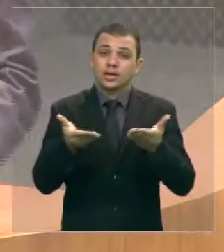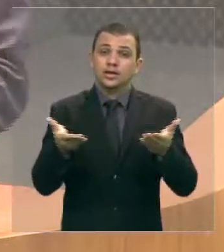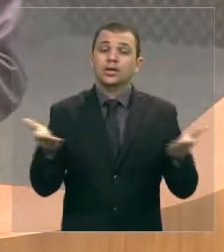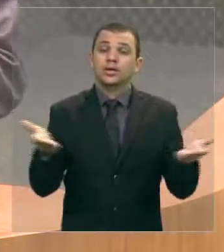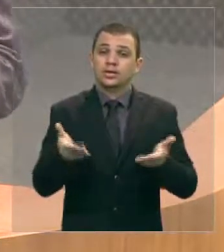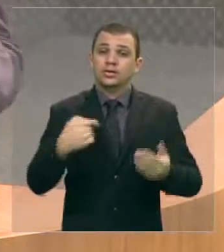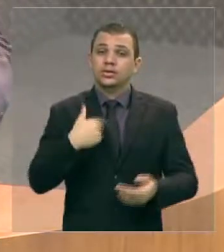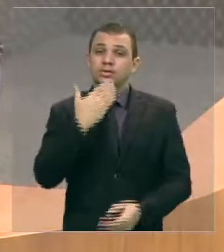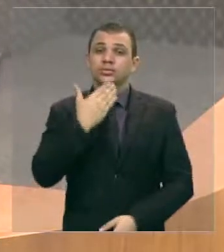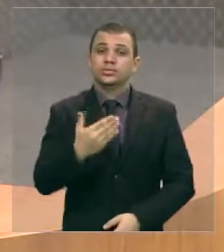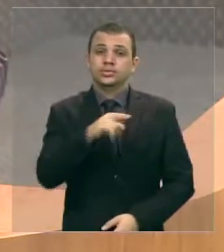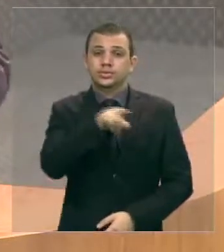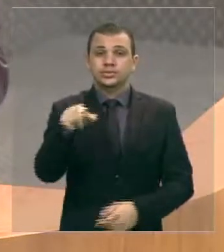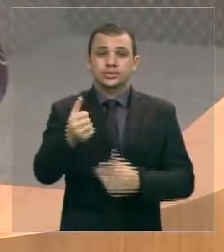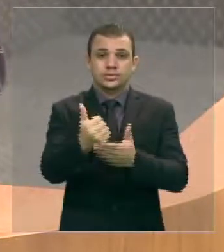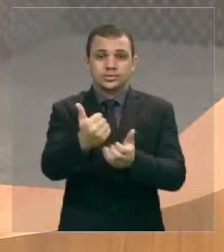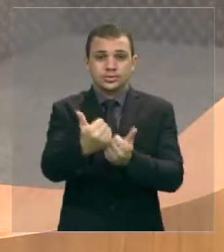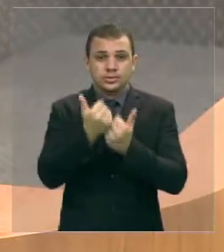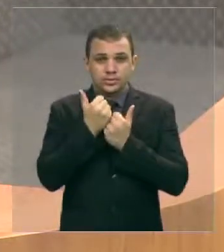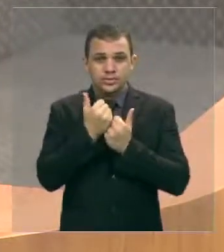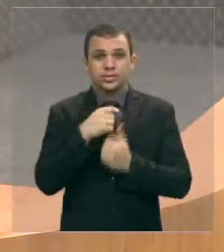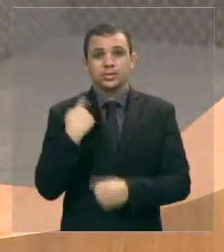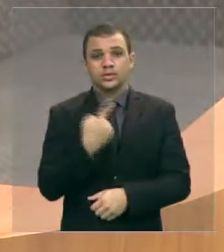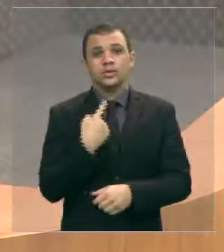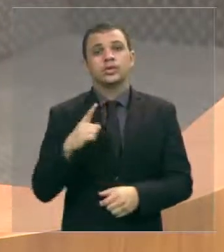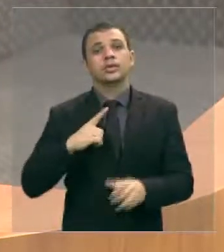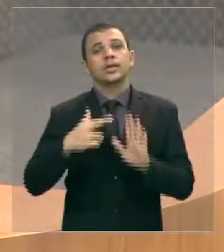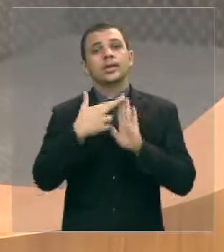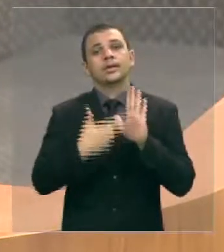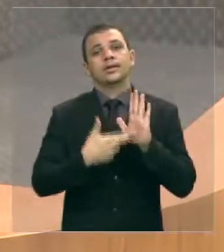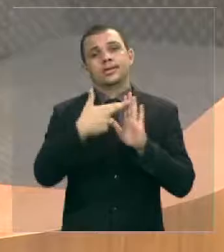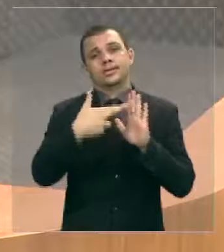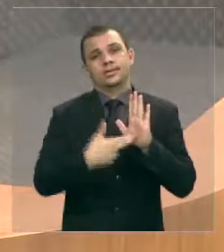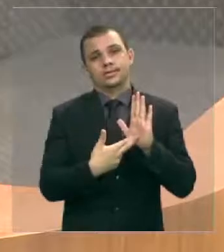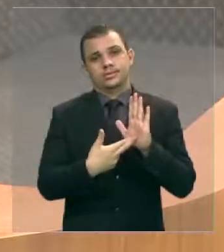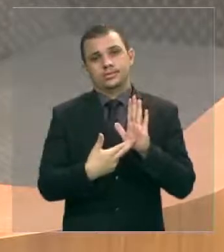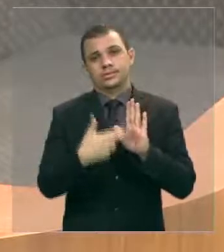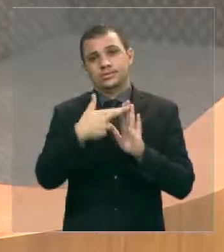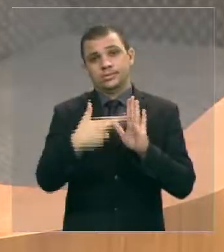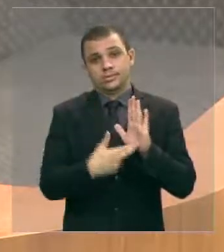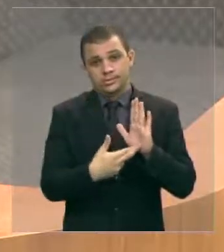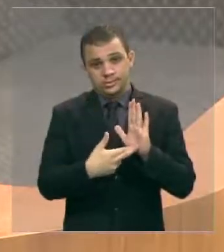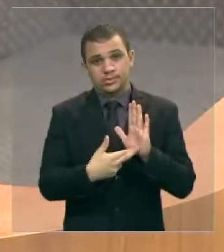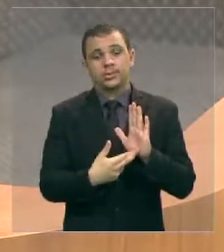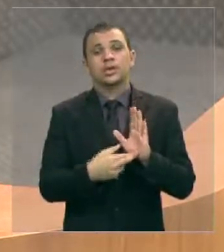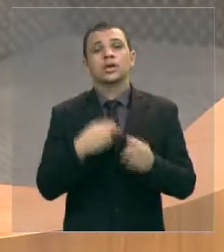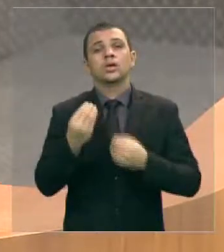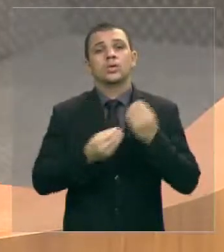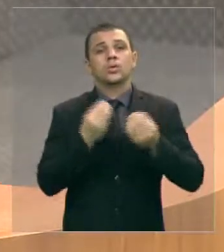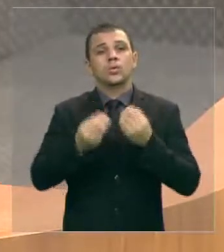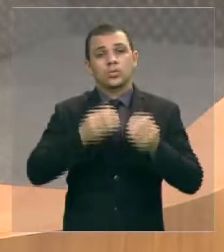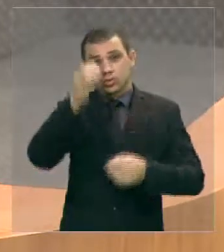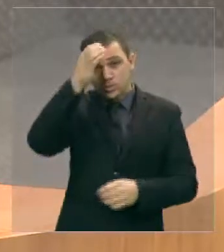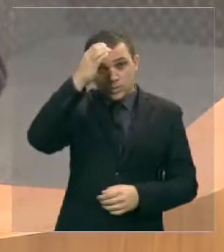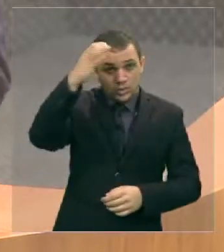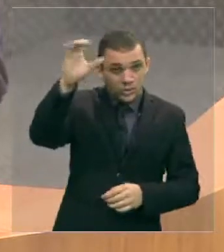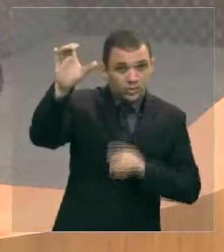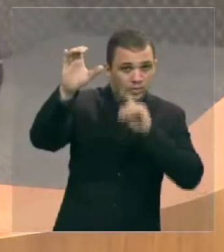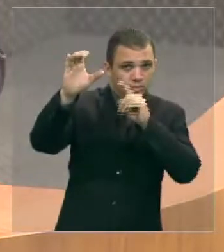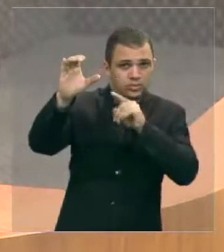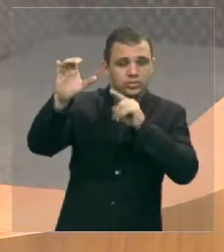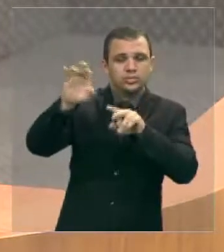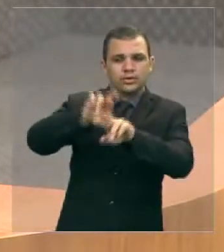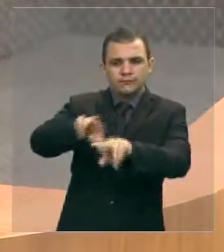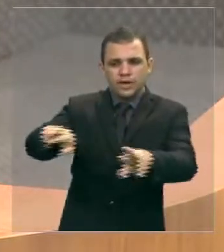nós passamos a ter uma regulação uma regulação da concessão do reconhecimento